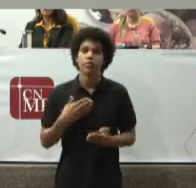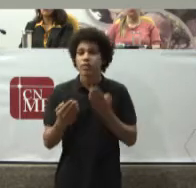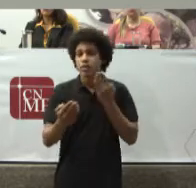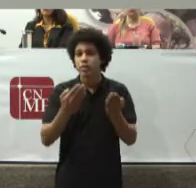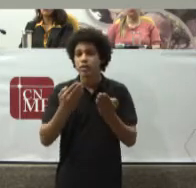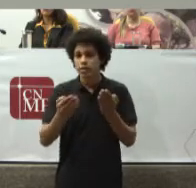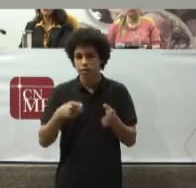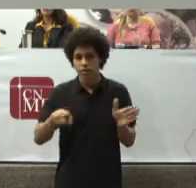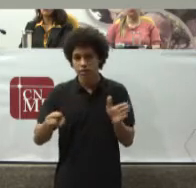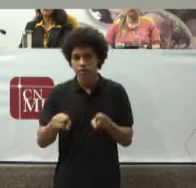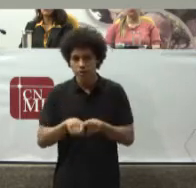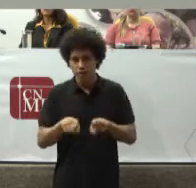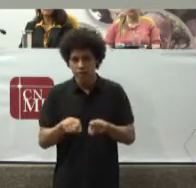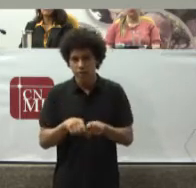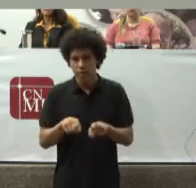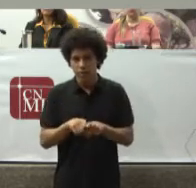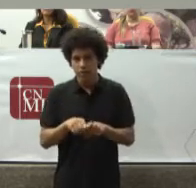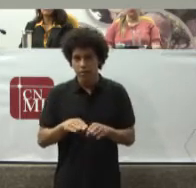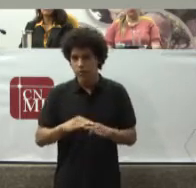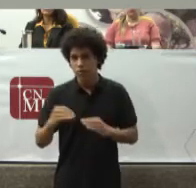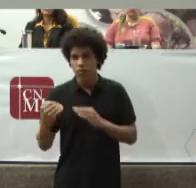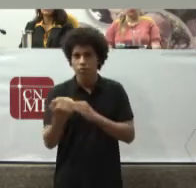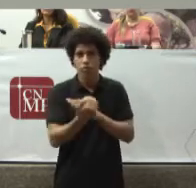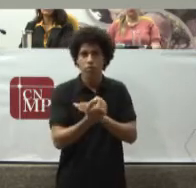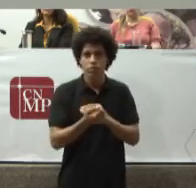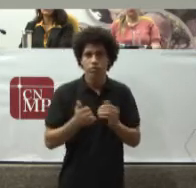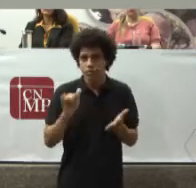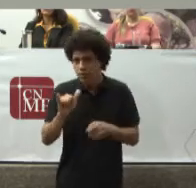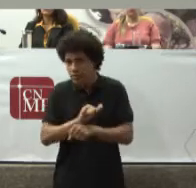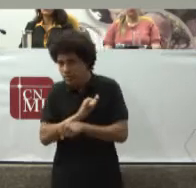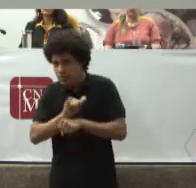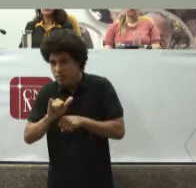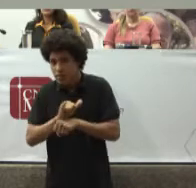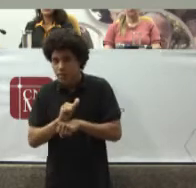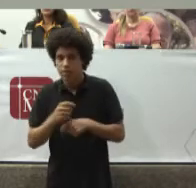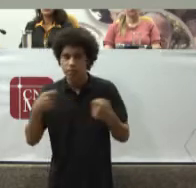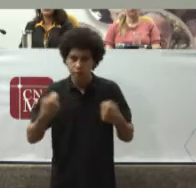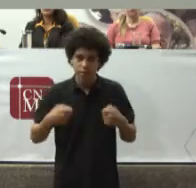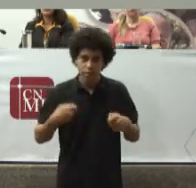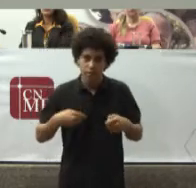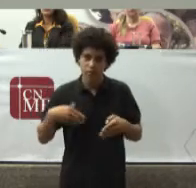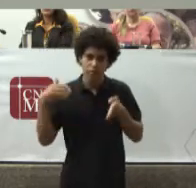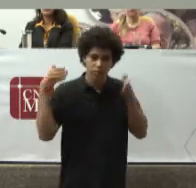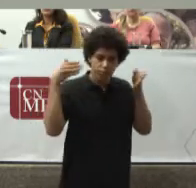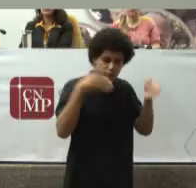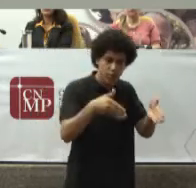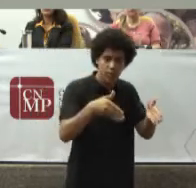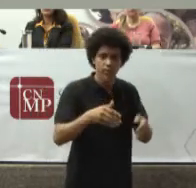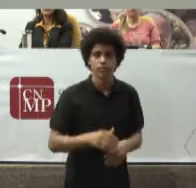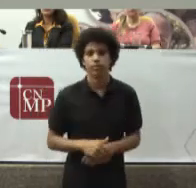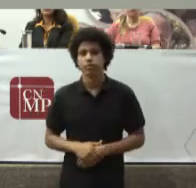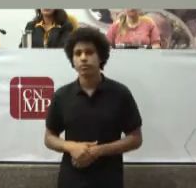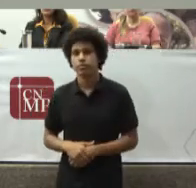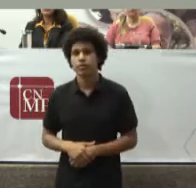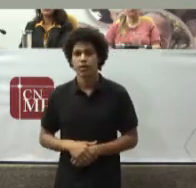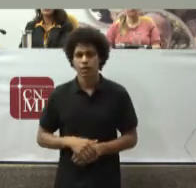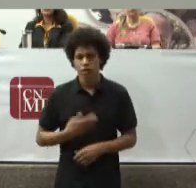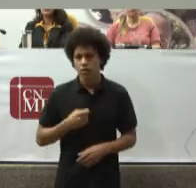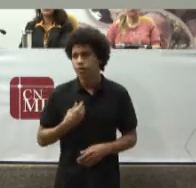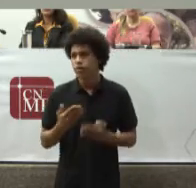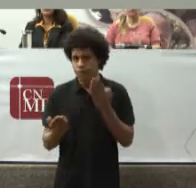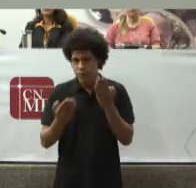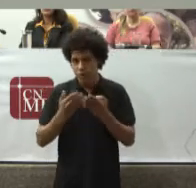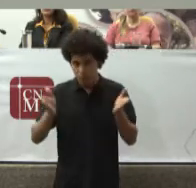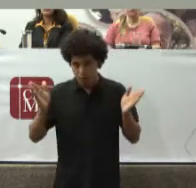Em torno Sobre Em torno De estratégias Que devemos adotar E o diálogo Com o Poder Judiciário E